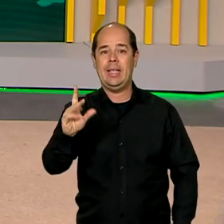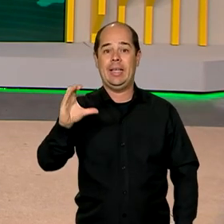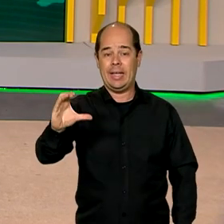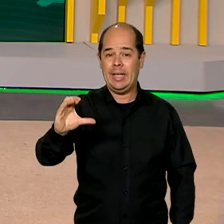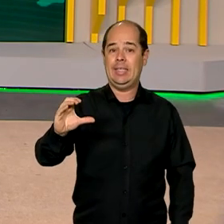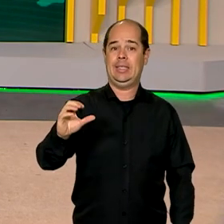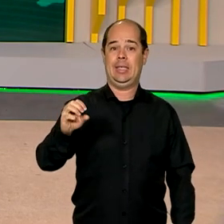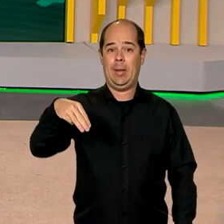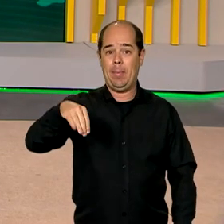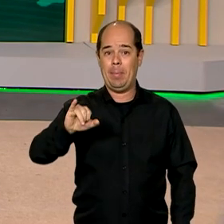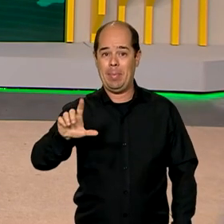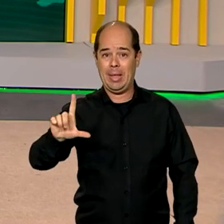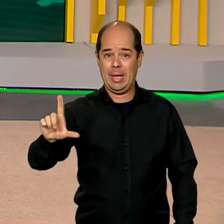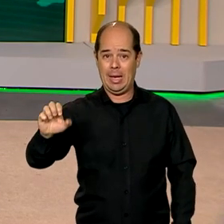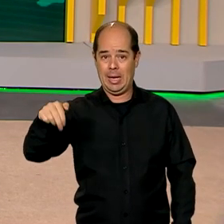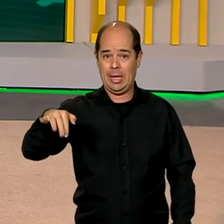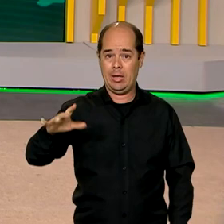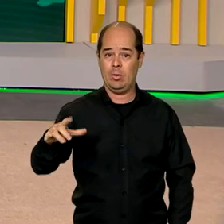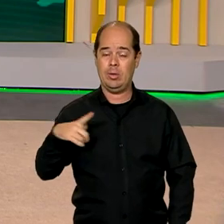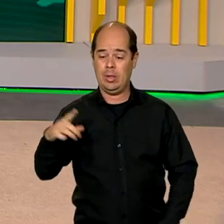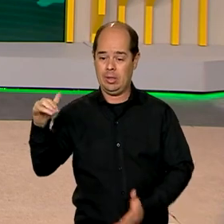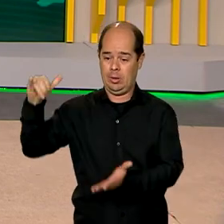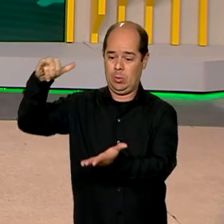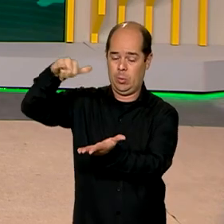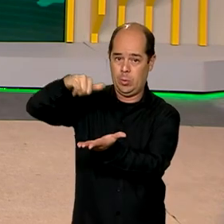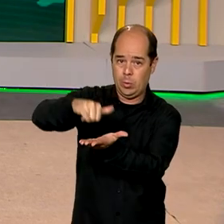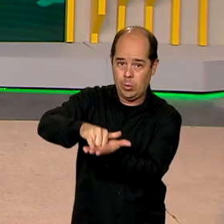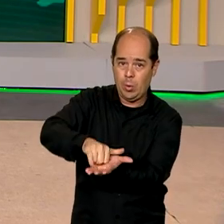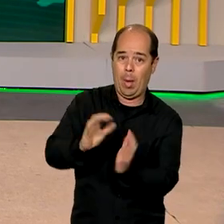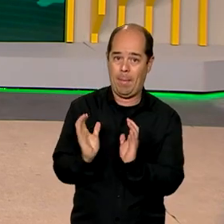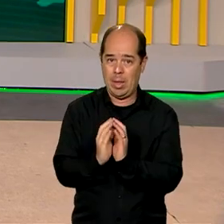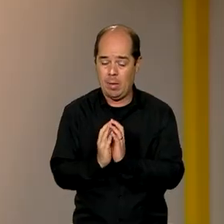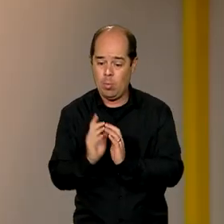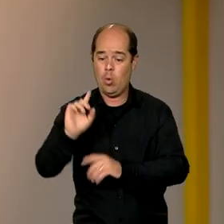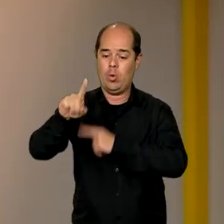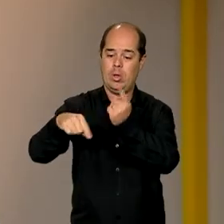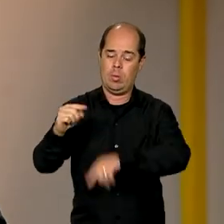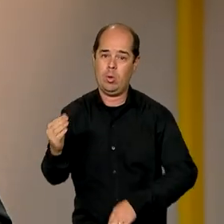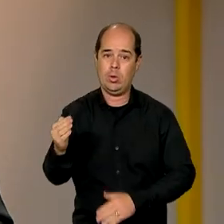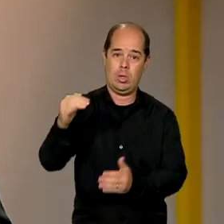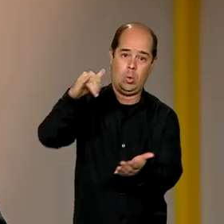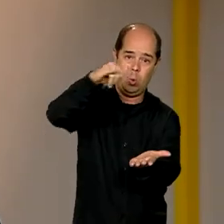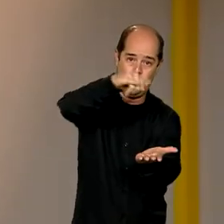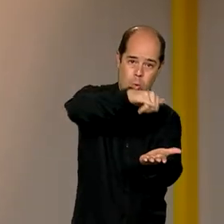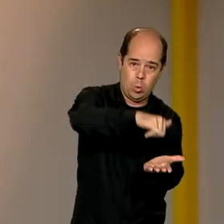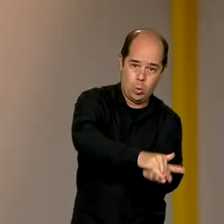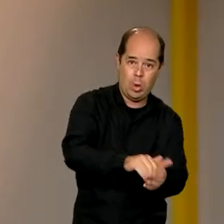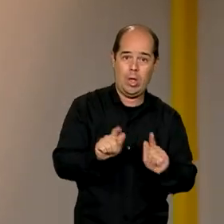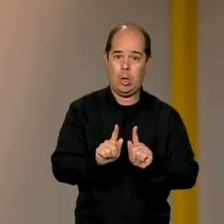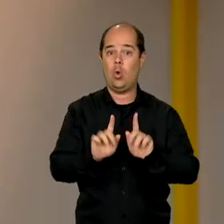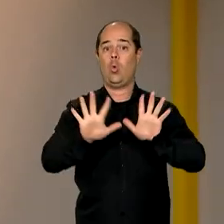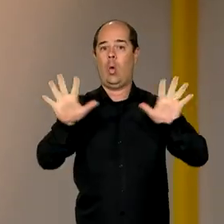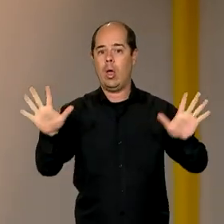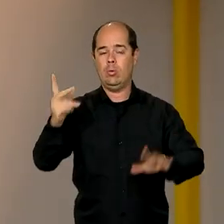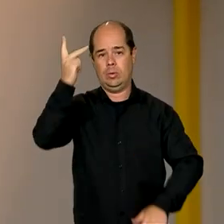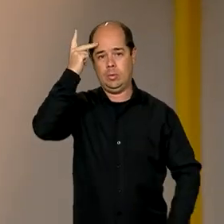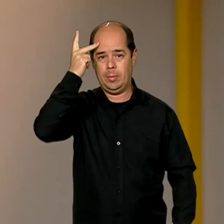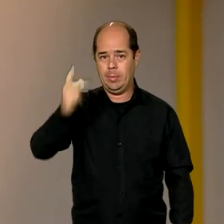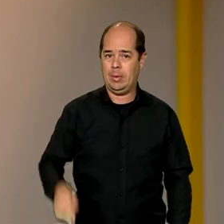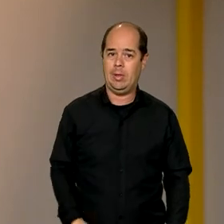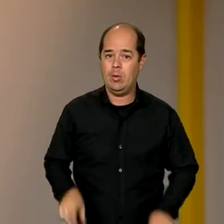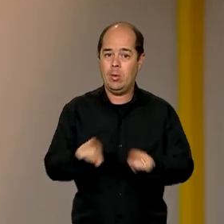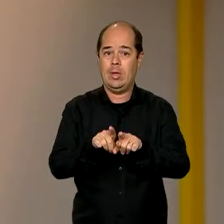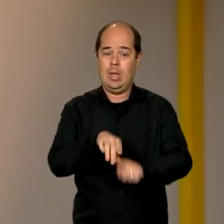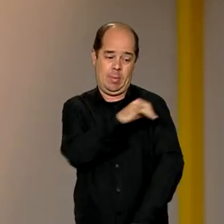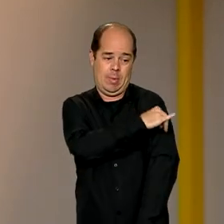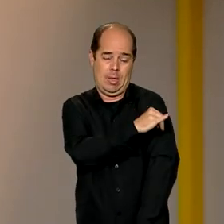ter uma escala em Recife e destino final em Guarulhos, São Paulo. E também decolaram hoje da base aérea do Galeão, no Rio de